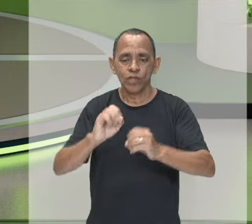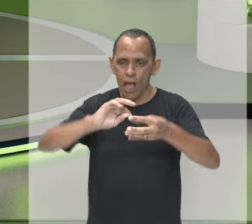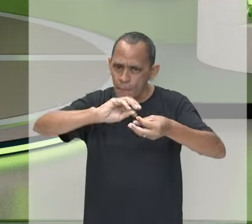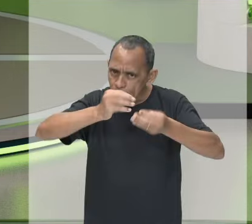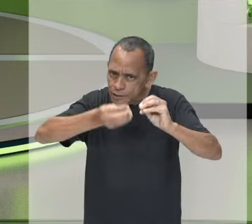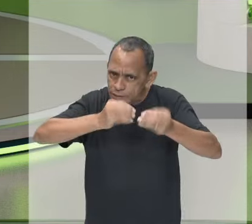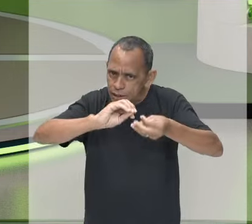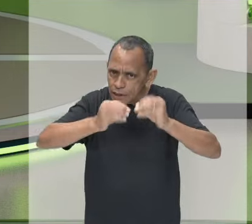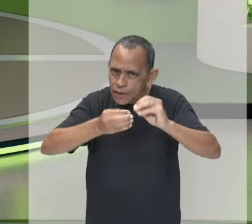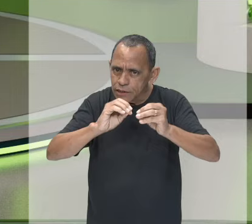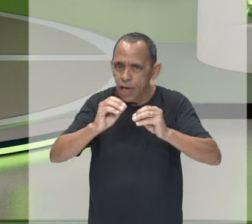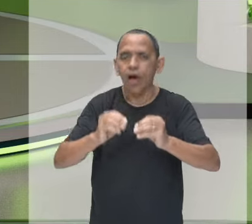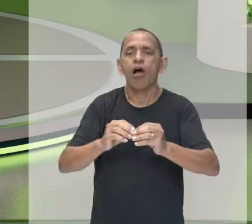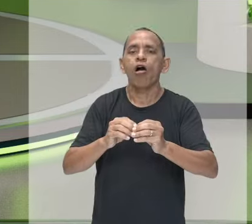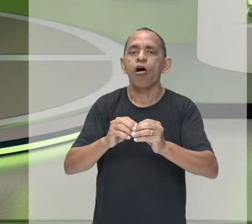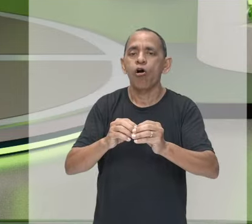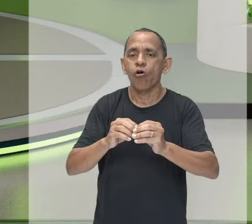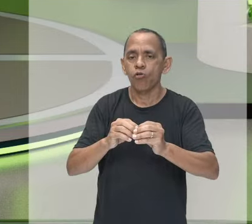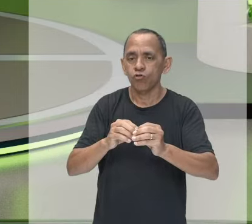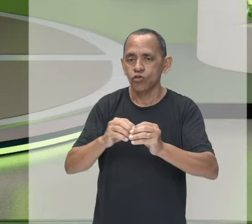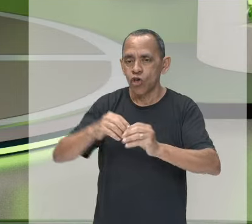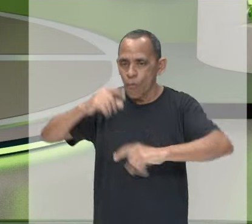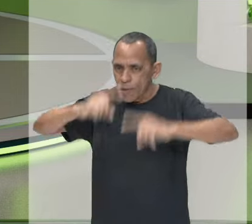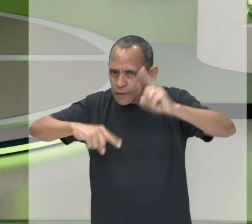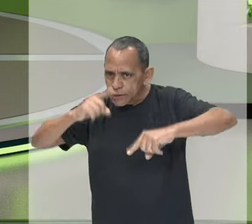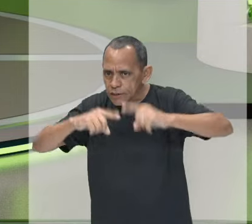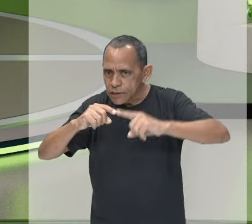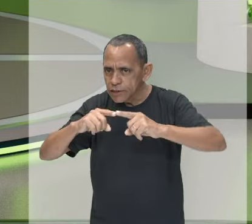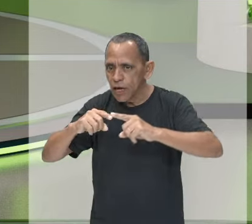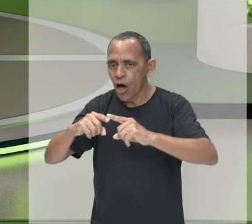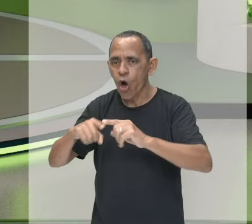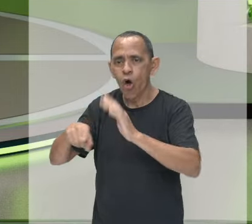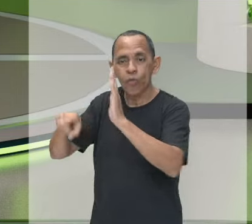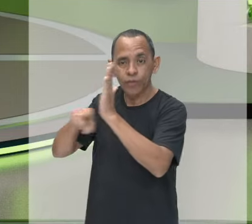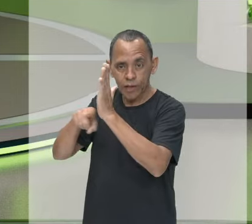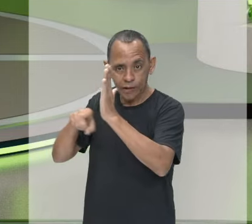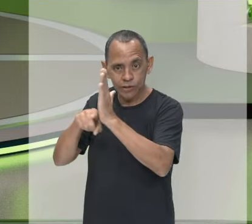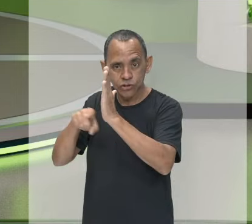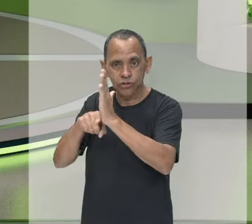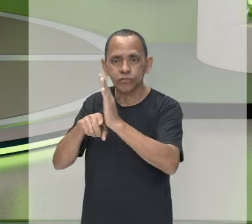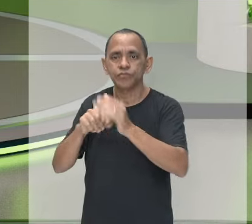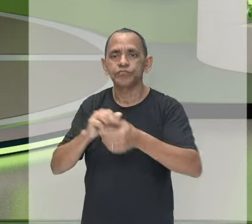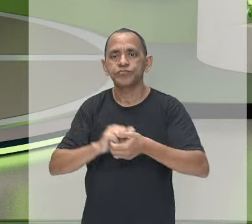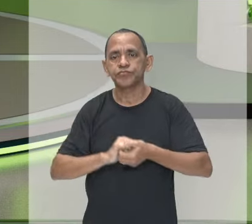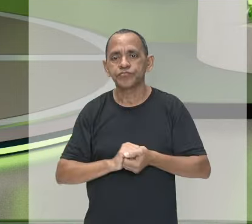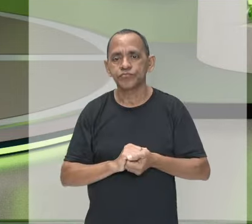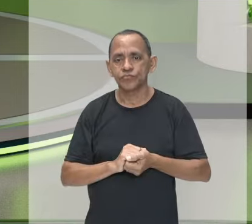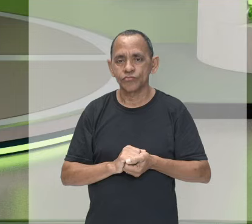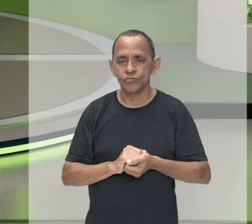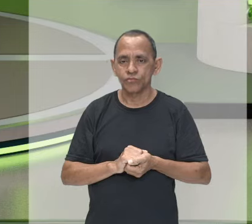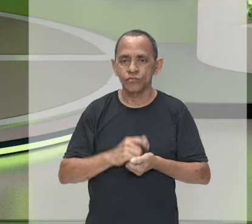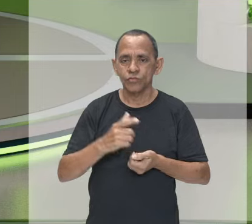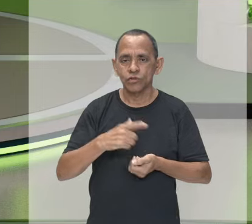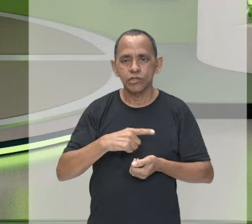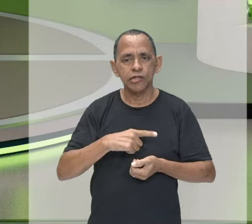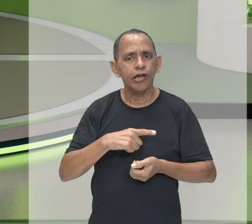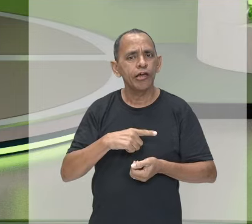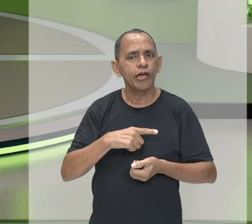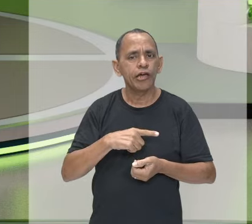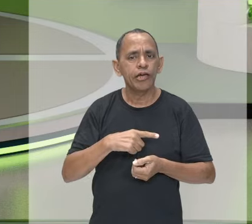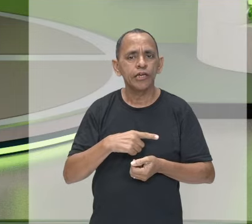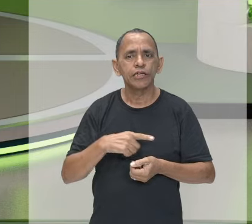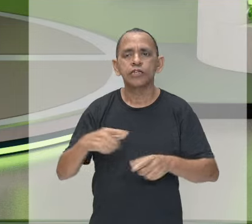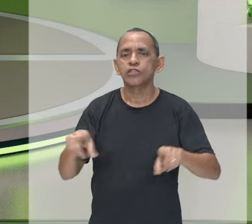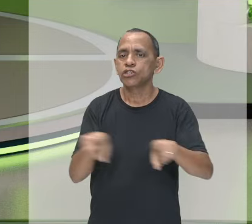negativa, que orbitam ao redor dos núcleos dos átomos, ou seja, você tem aí nada mais do que a